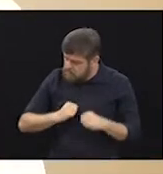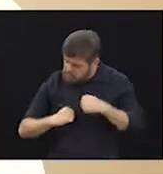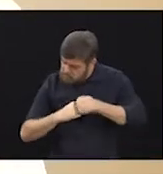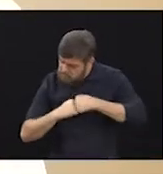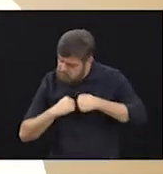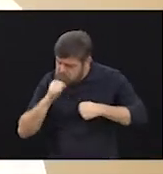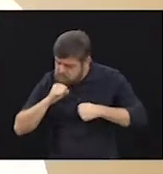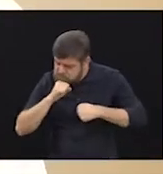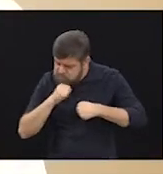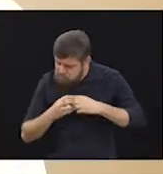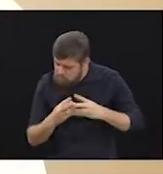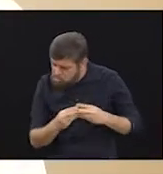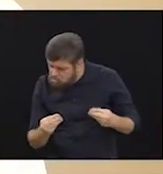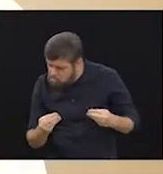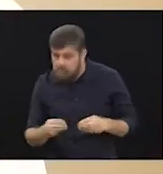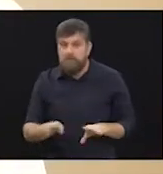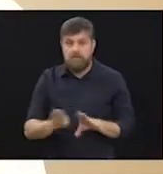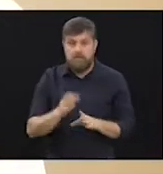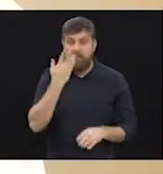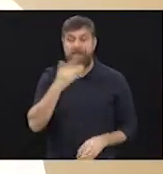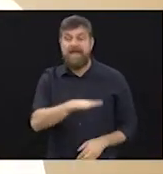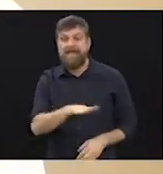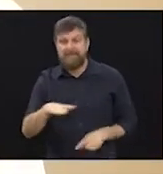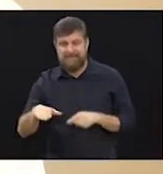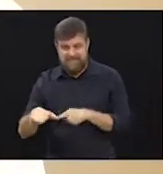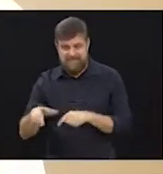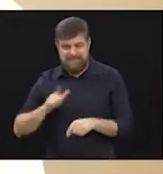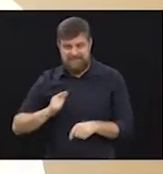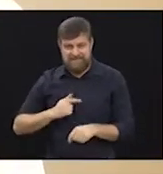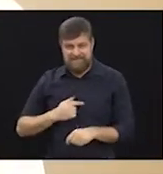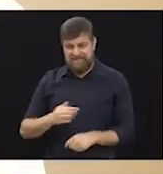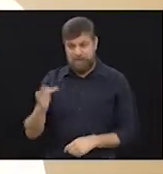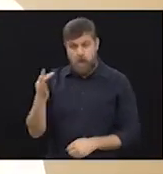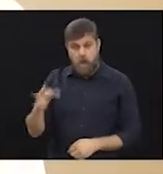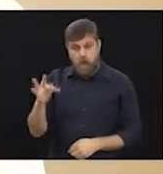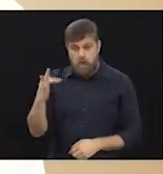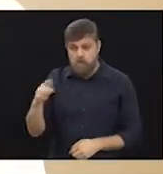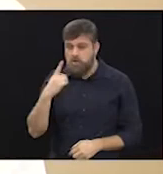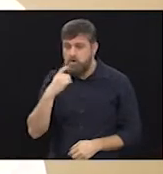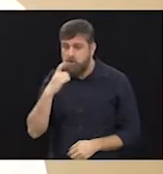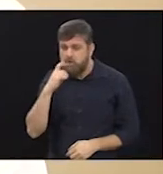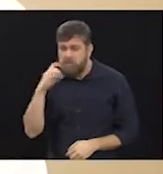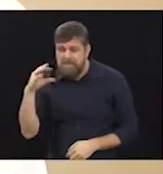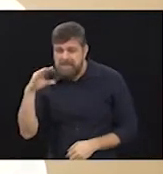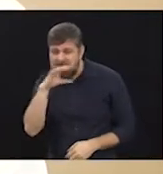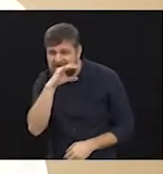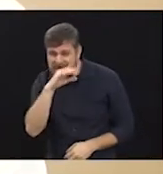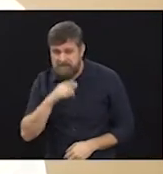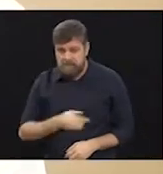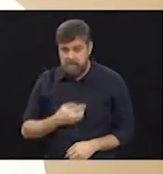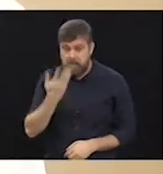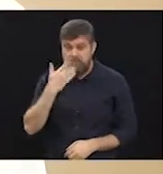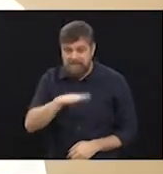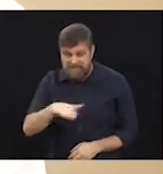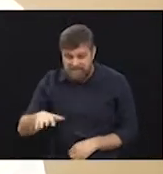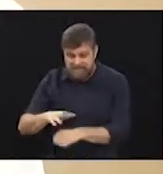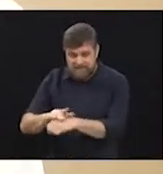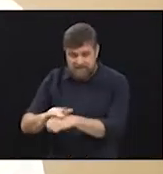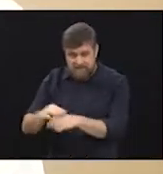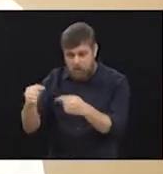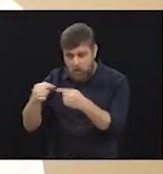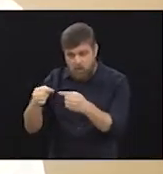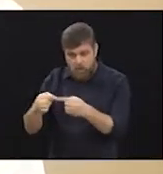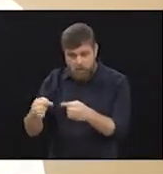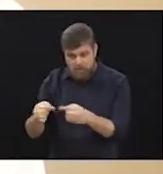Então, a criança, em geral, o que eles têm são artrites, ou seja, a doença na infância está mais